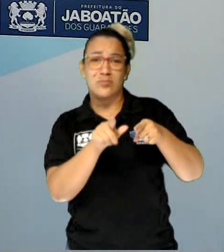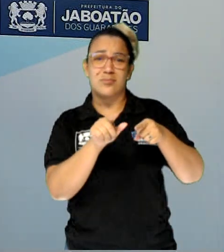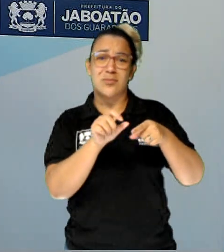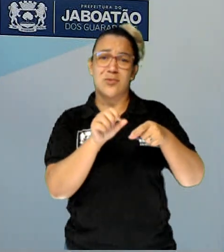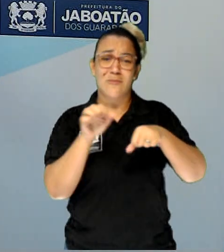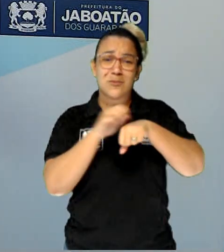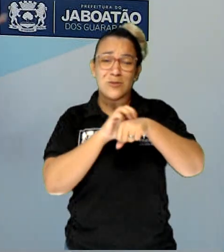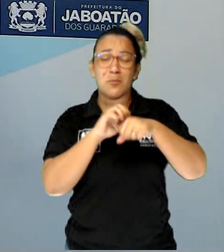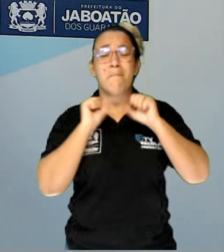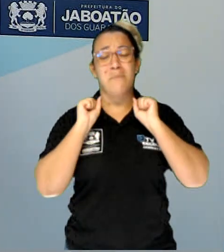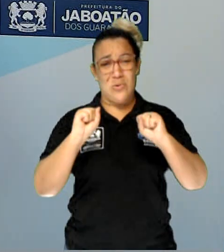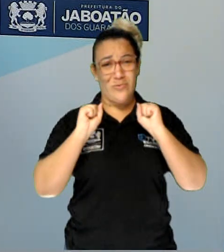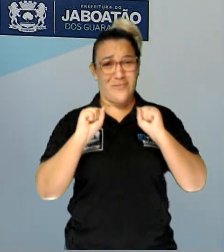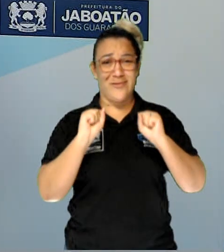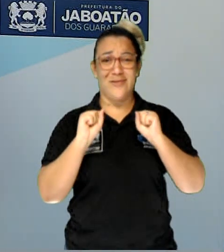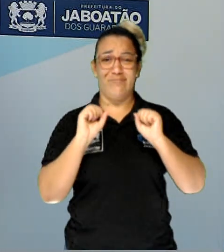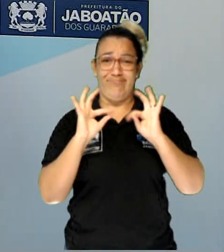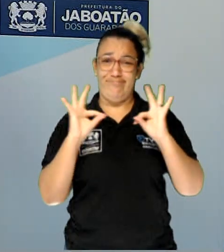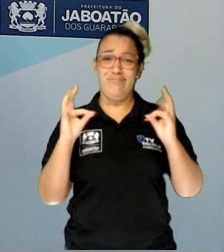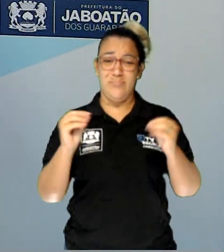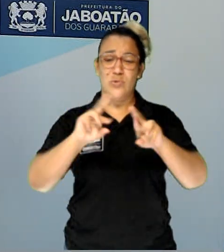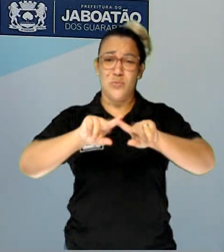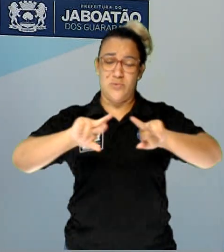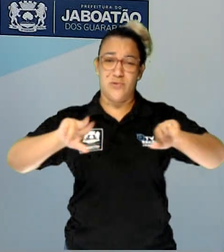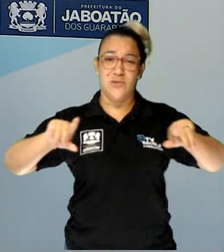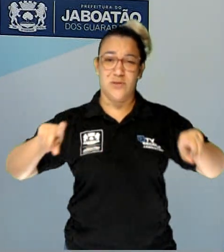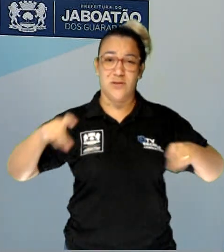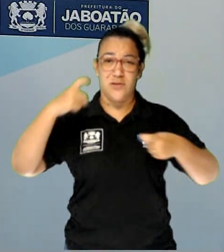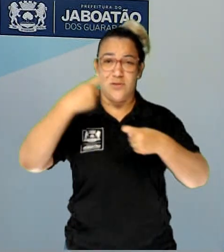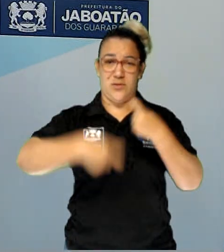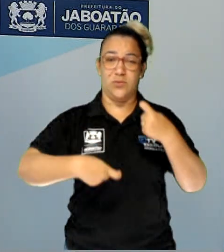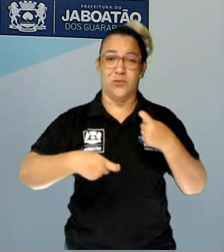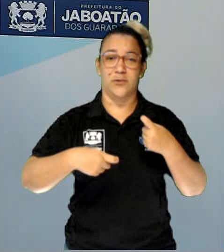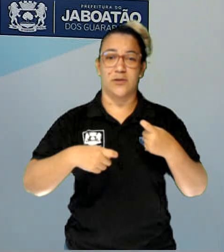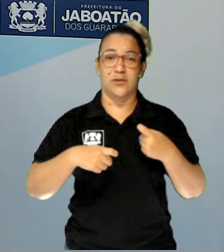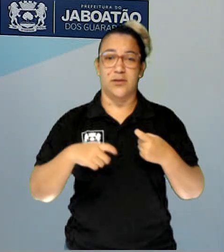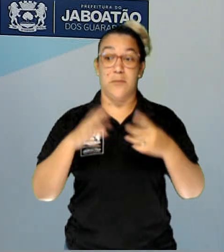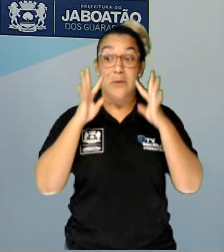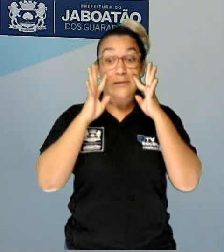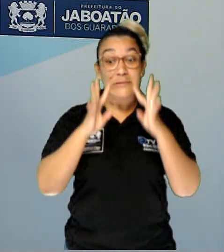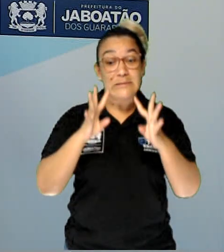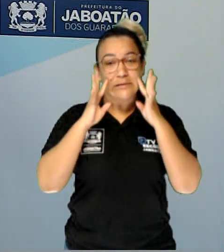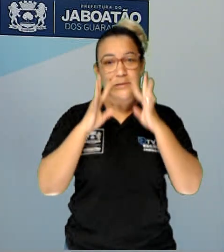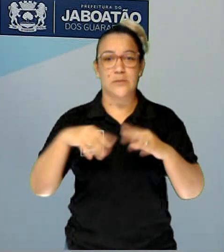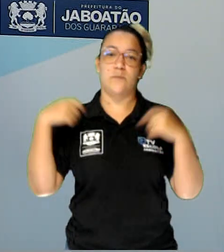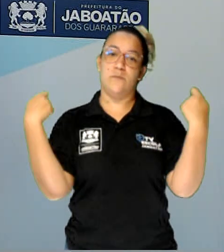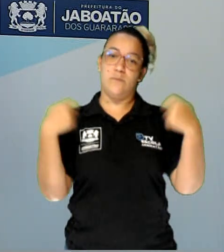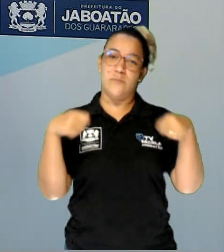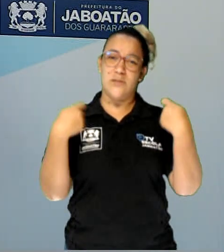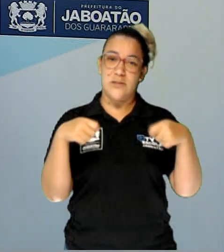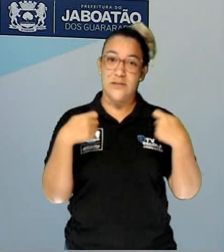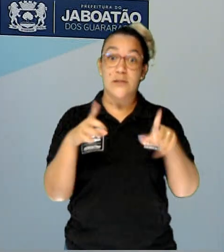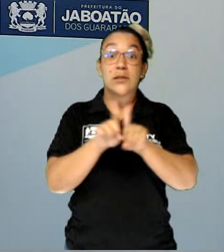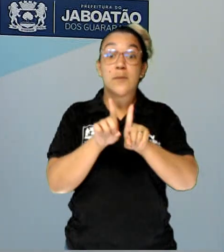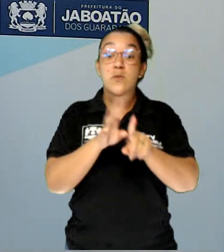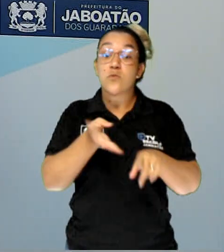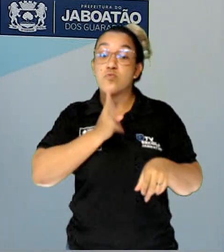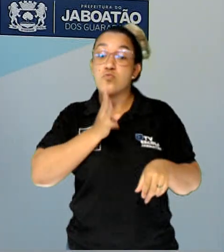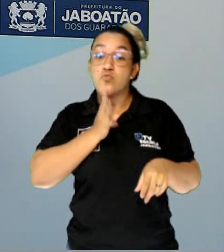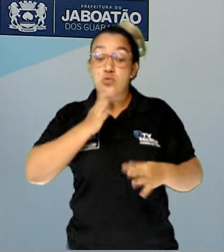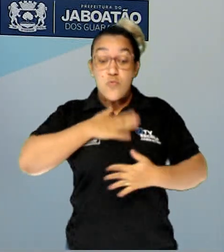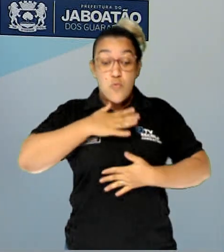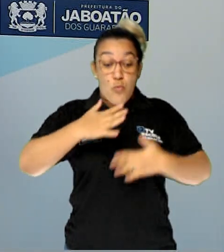assim, universais para essas doenças. Então, a gente tem que ficar ligado, a gente tem que conhecer o nosso corpo